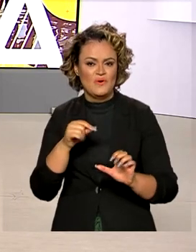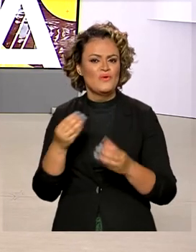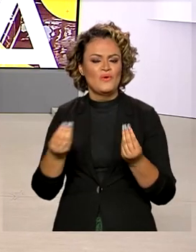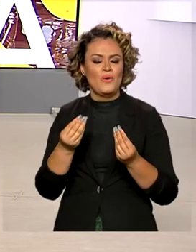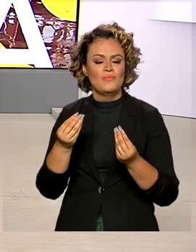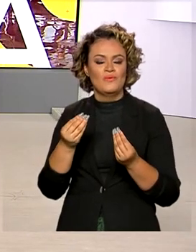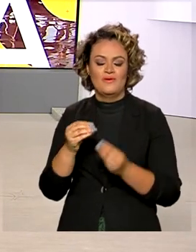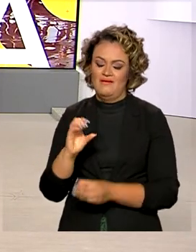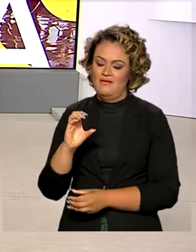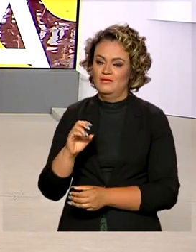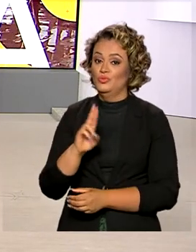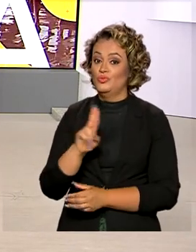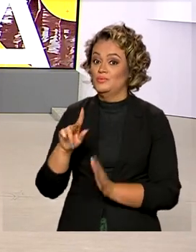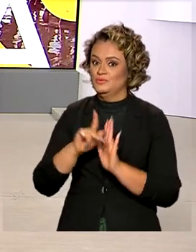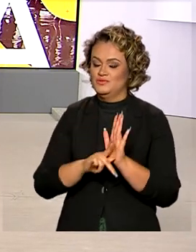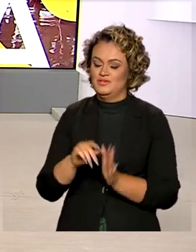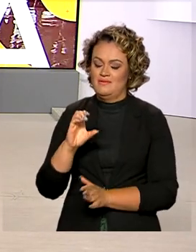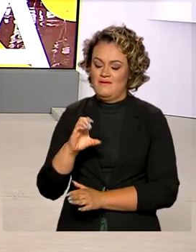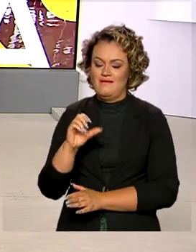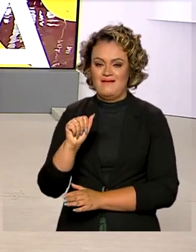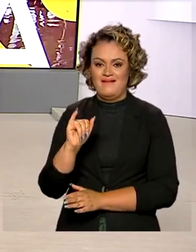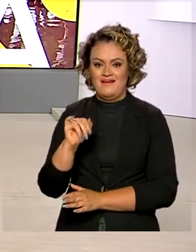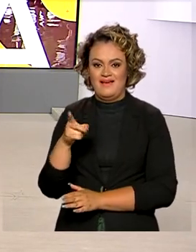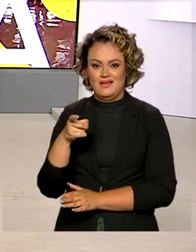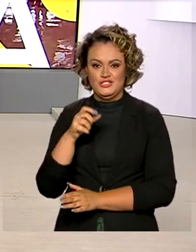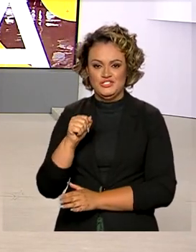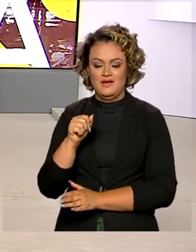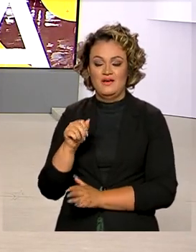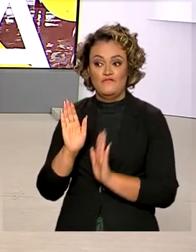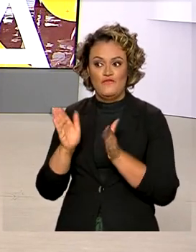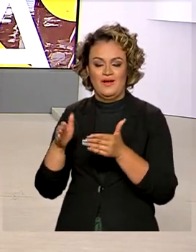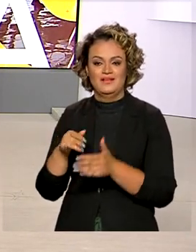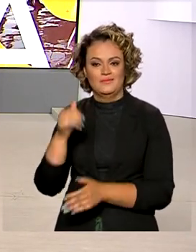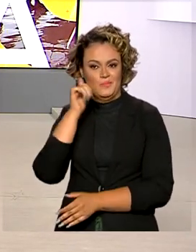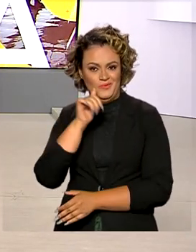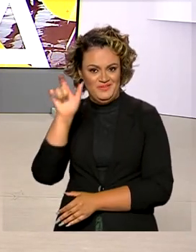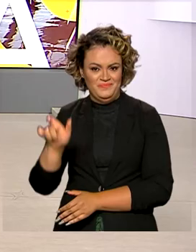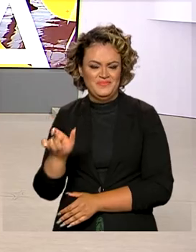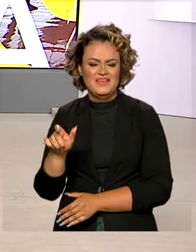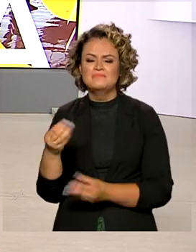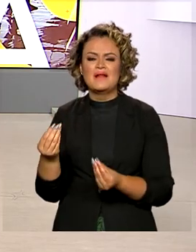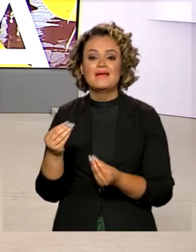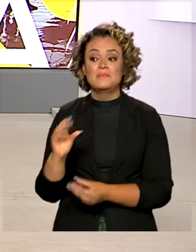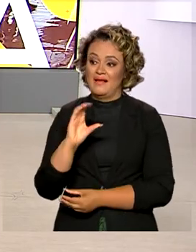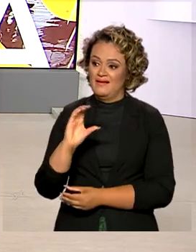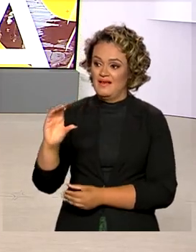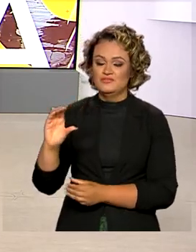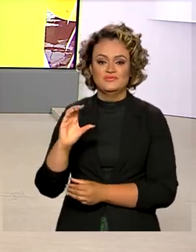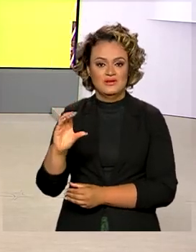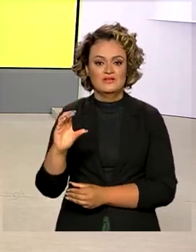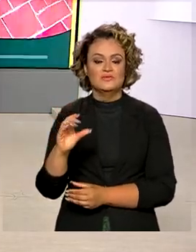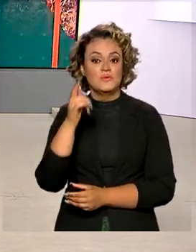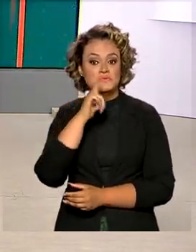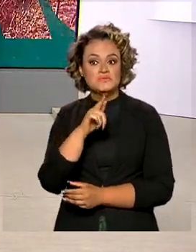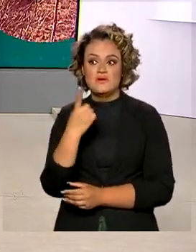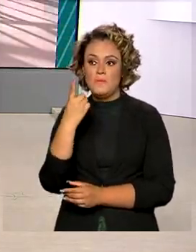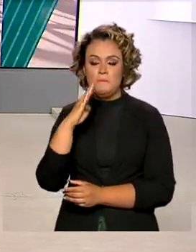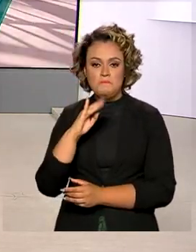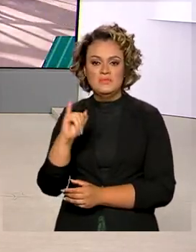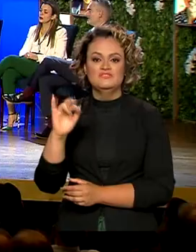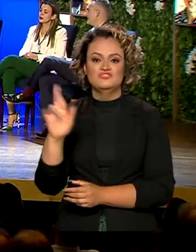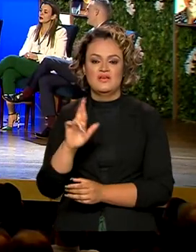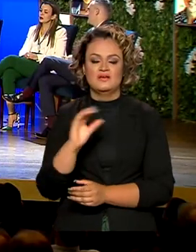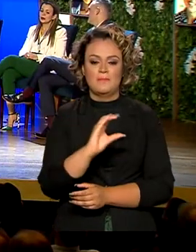meio do Caixa Para Elas Empreendedora. A expectativa é que a concessão de crédito chegue a um bilhão de reais.